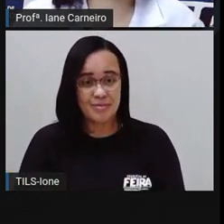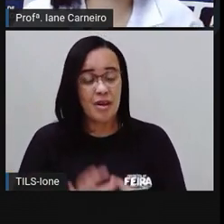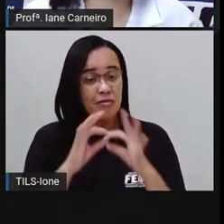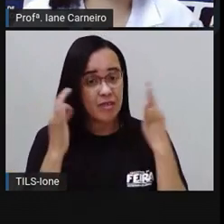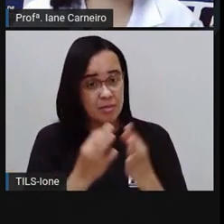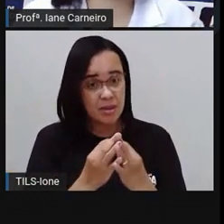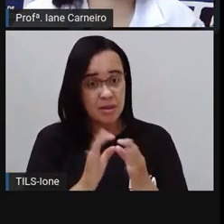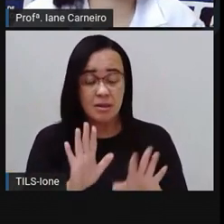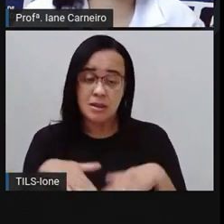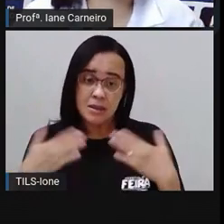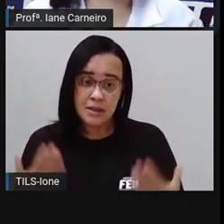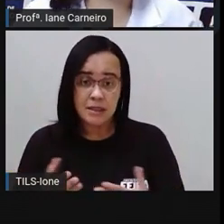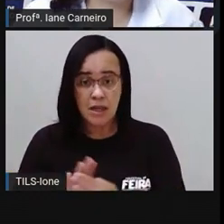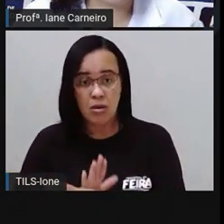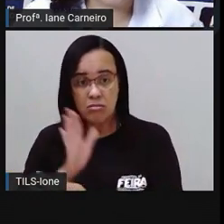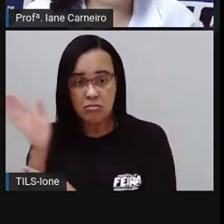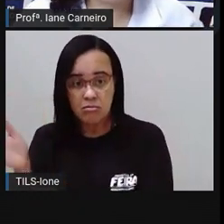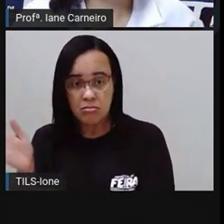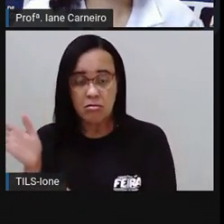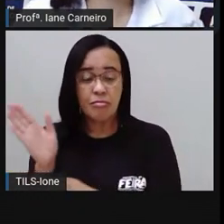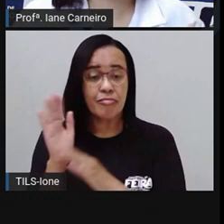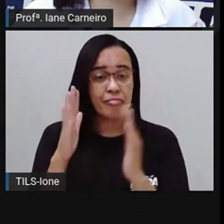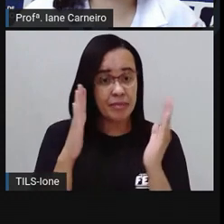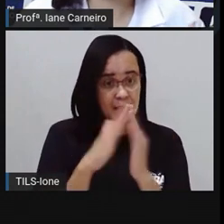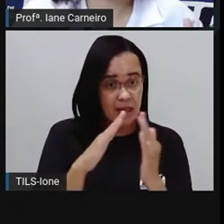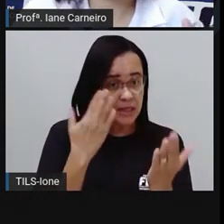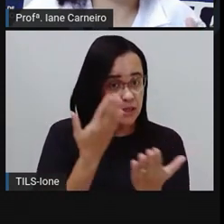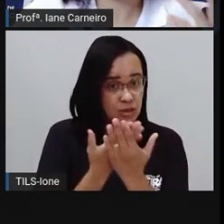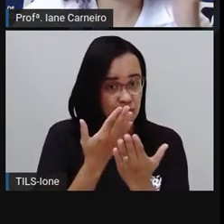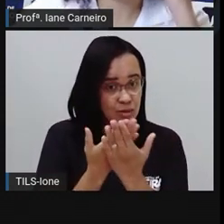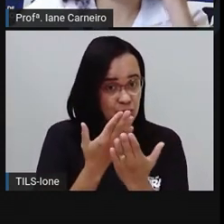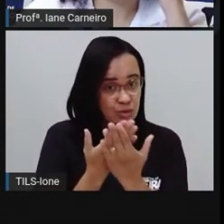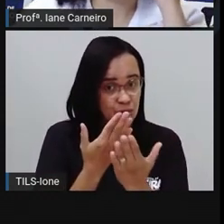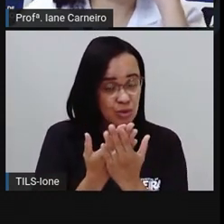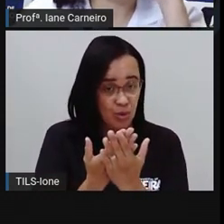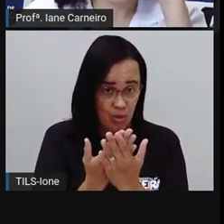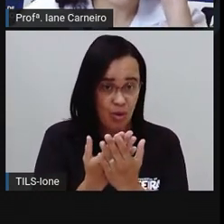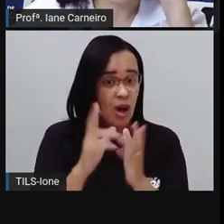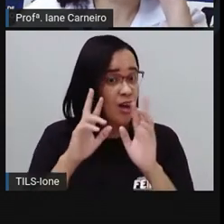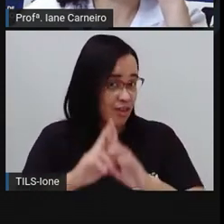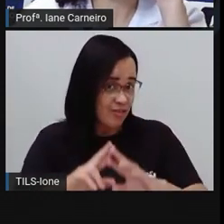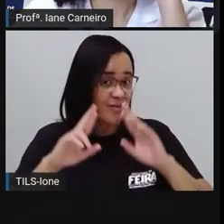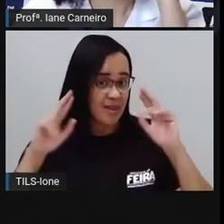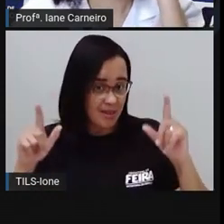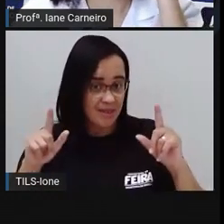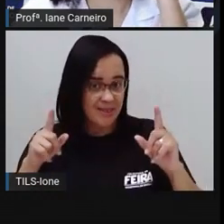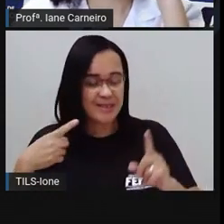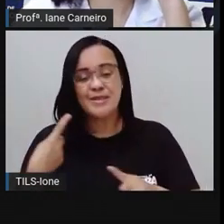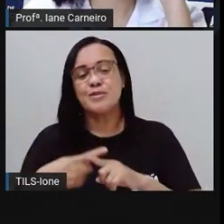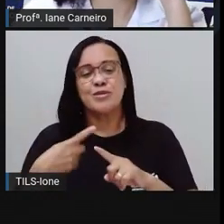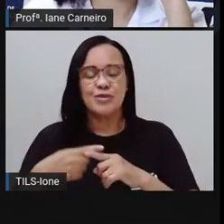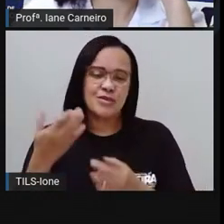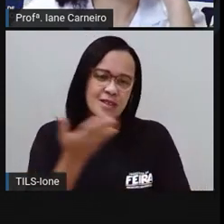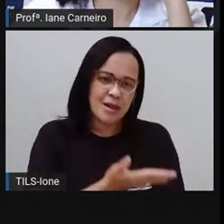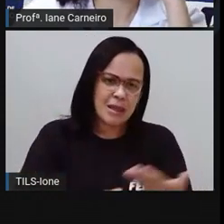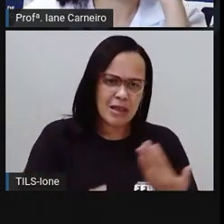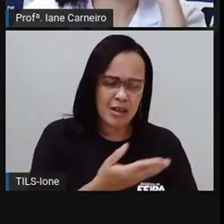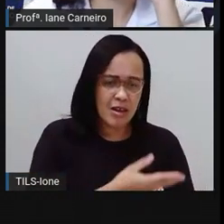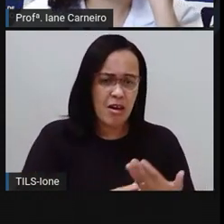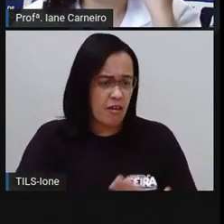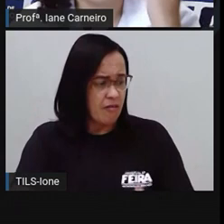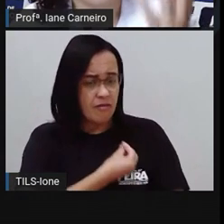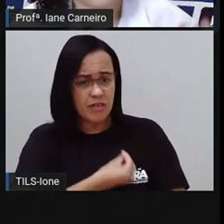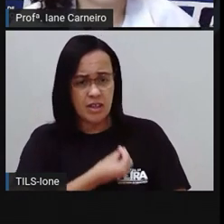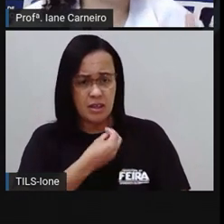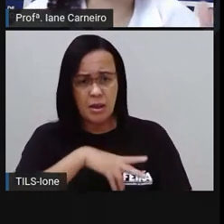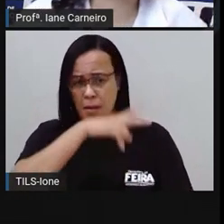Você precisa conviver com pessoas que não fazem parte do seu grupo familiar, né? Você vai fazer parte, você vai